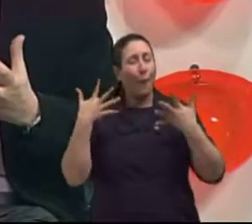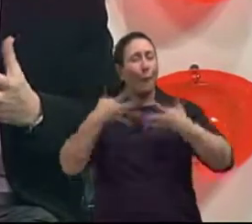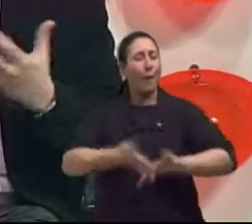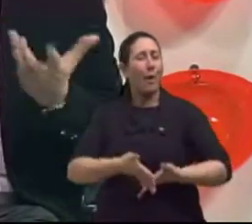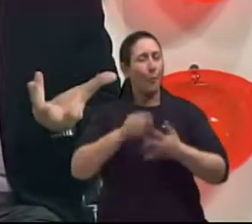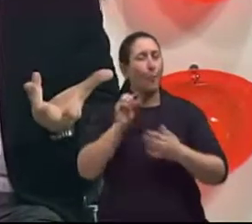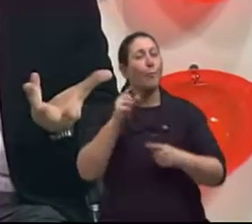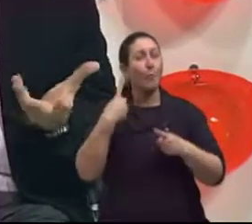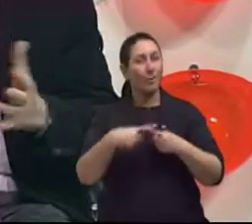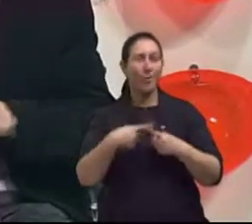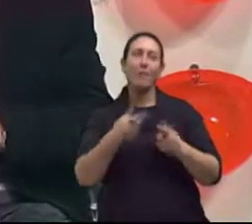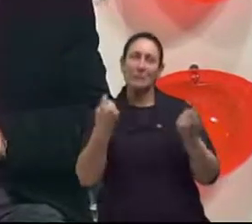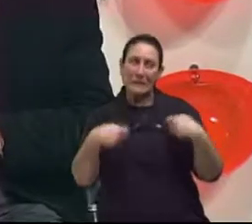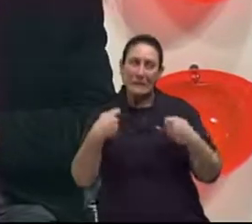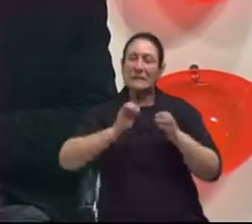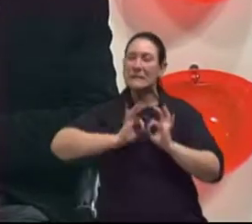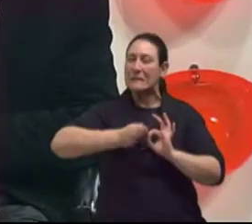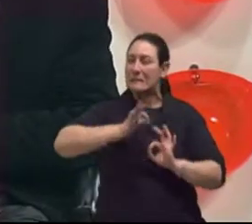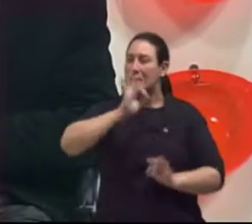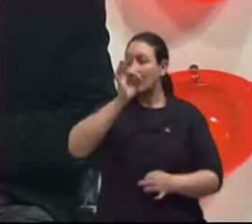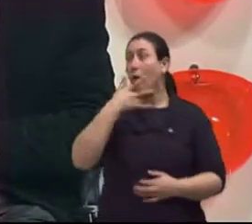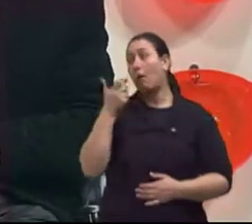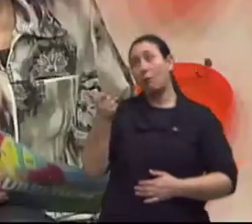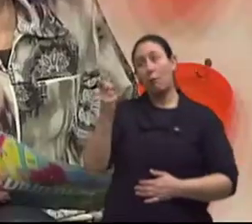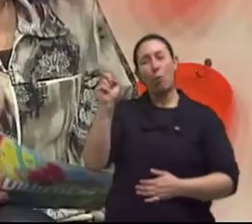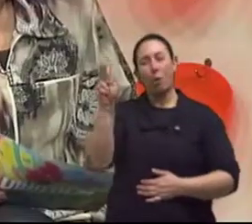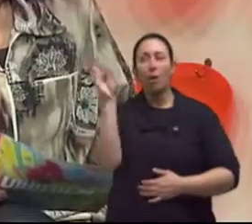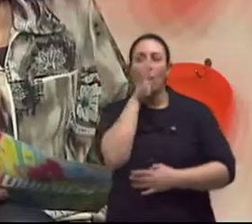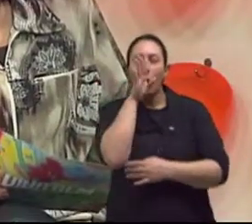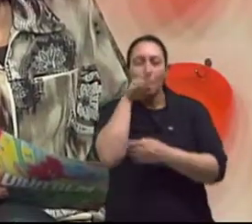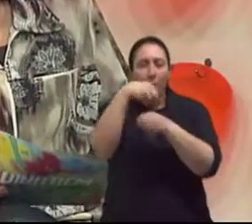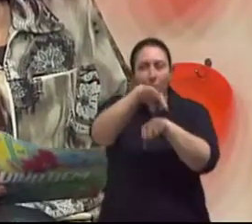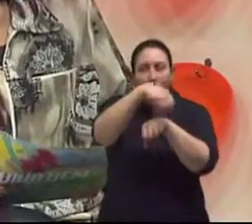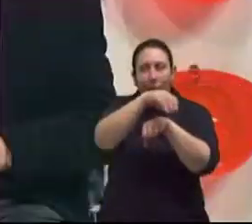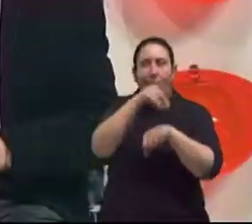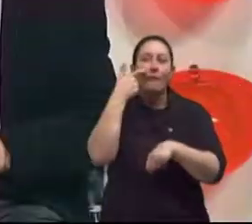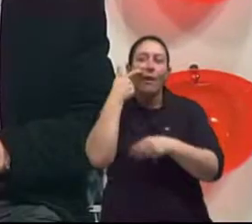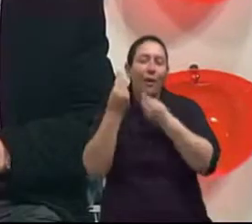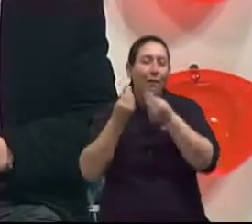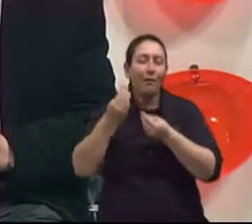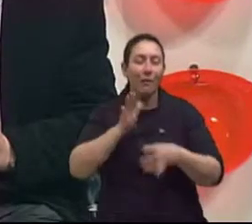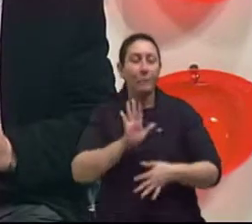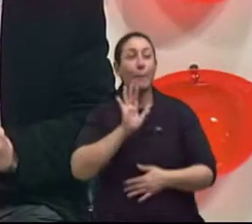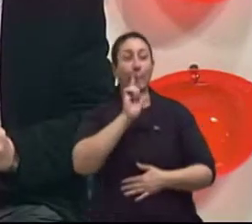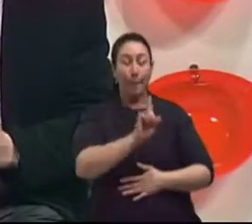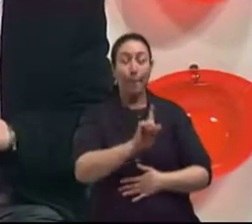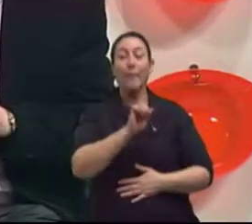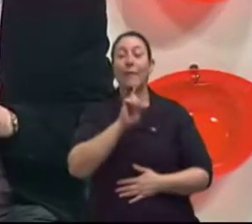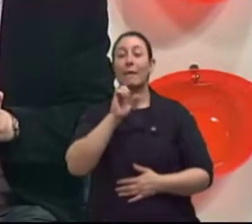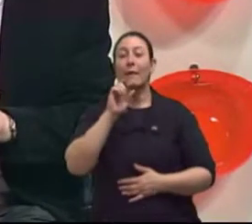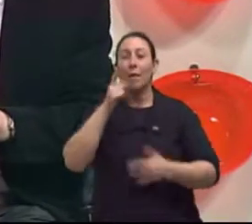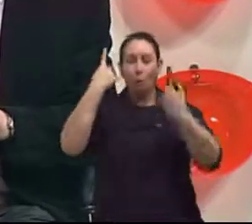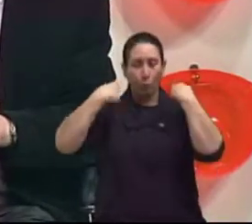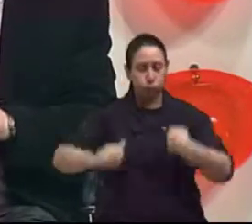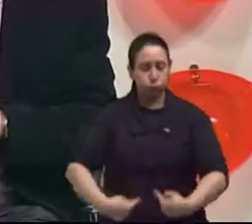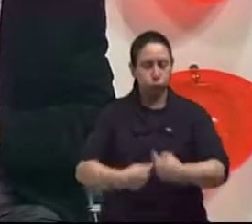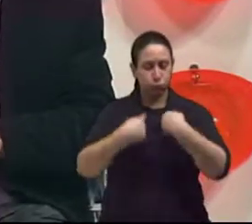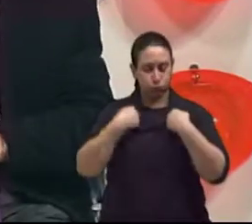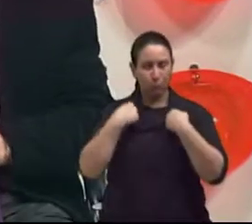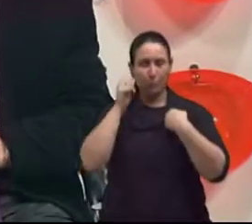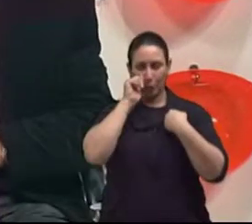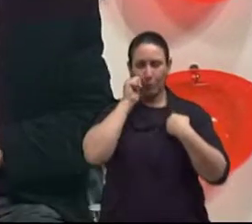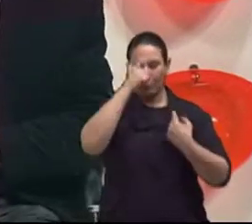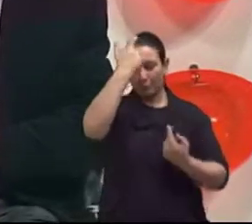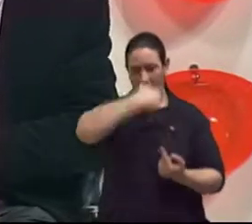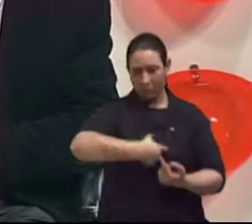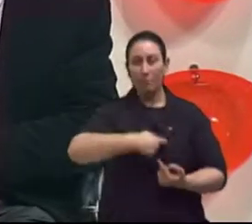programa? Daria um programa. Daria um programa. A gente vai dar só uma palhinha, então. A questão hormonal hoje, a questão, citando claramente,